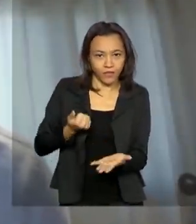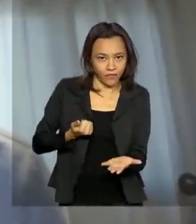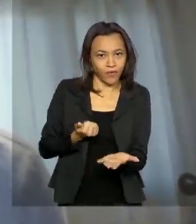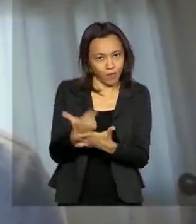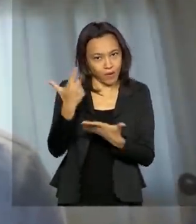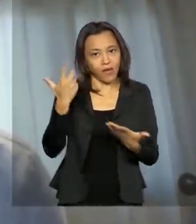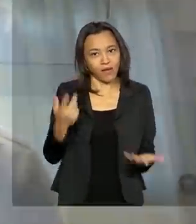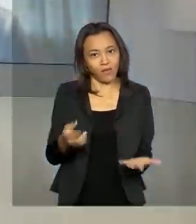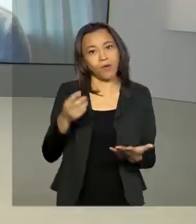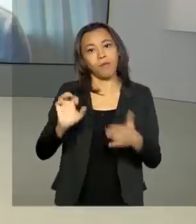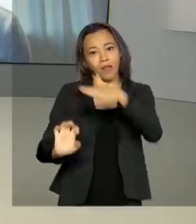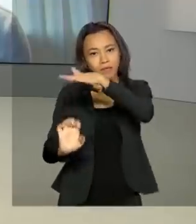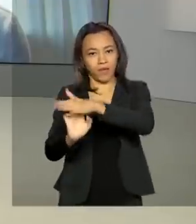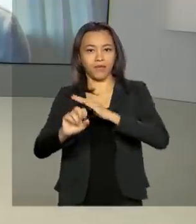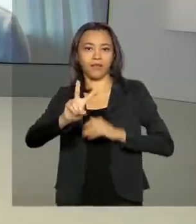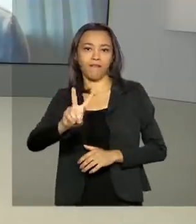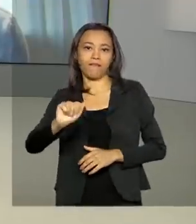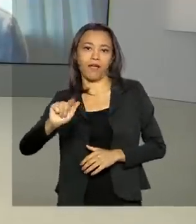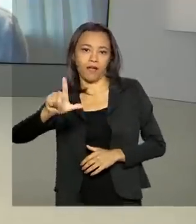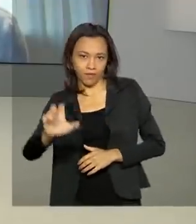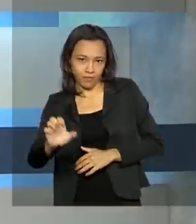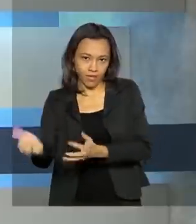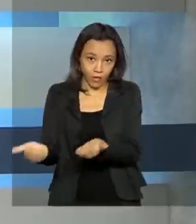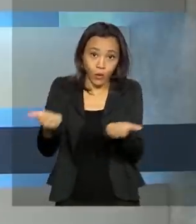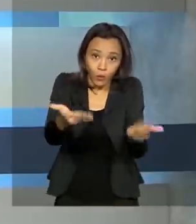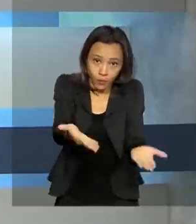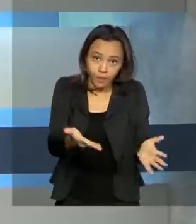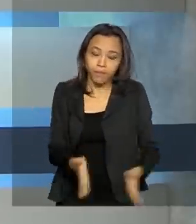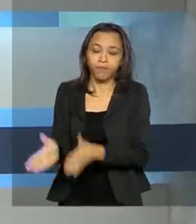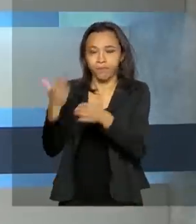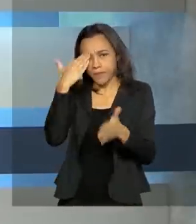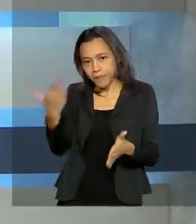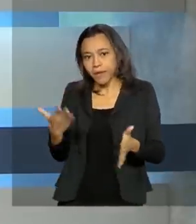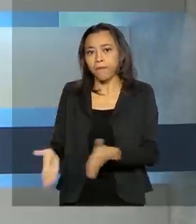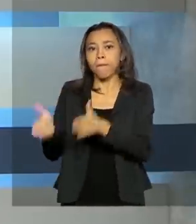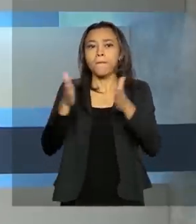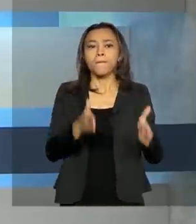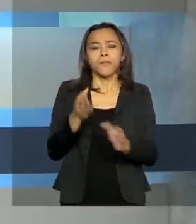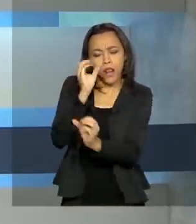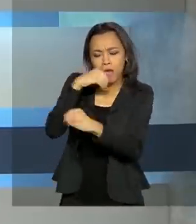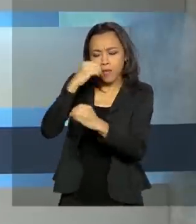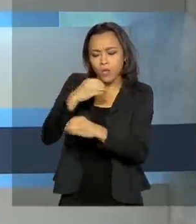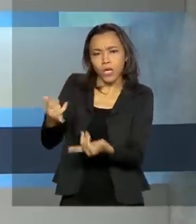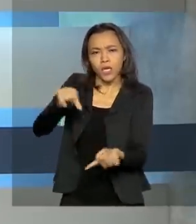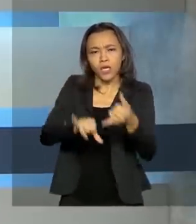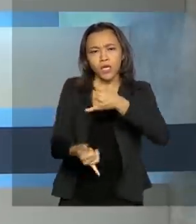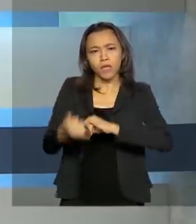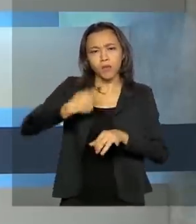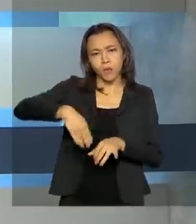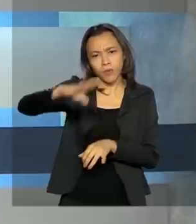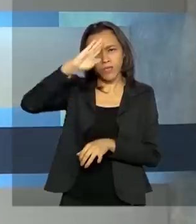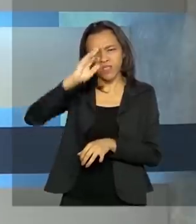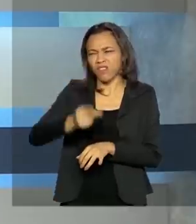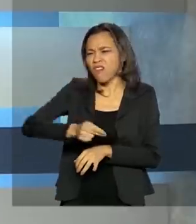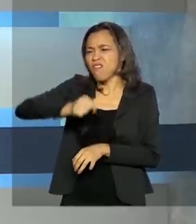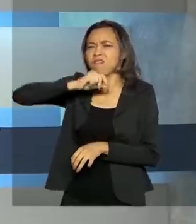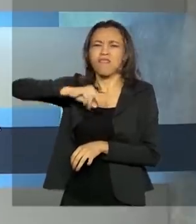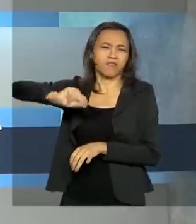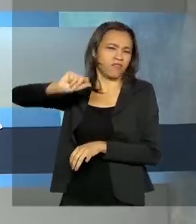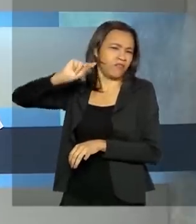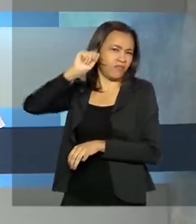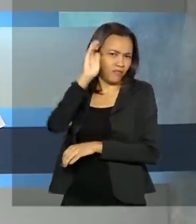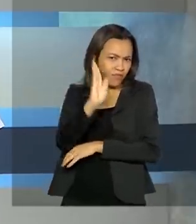Vale. Carla. Obrigada, Dimas, pela sua participação. O Laboratório Químico-Farmacêutico do Exército, mais antigo do Brasil,